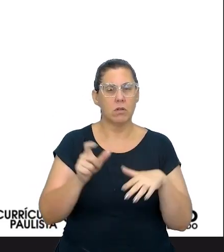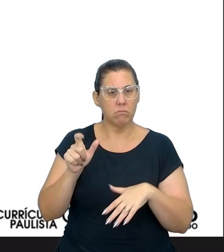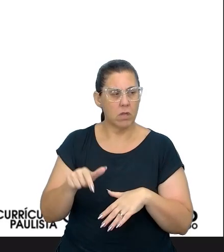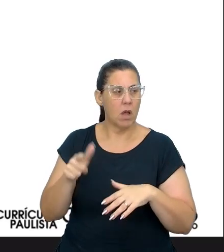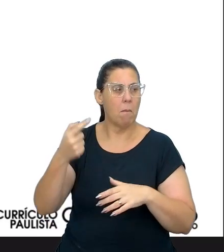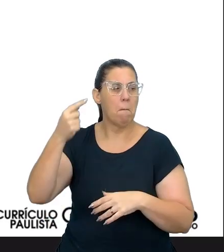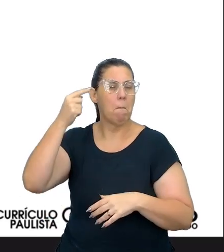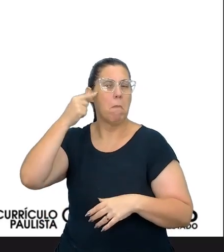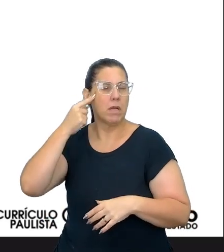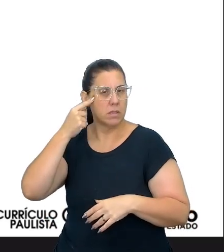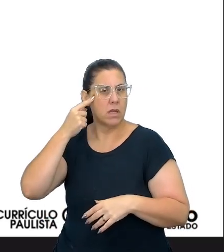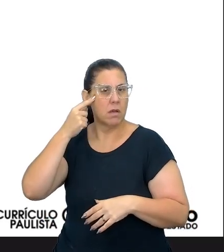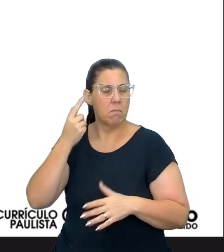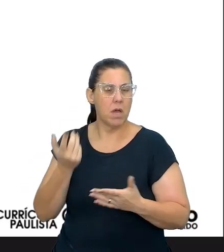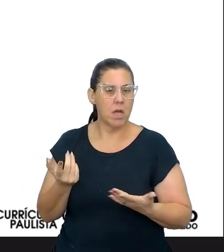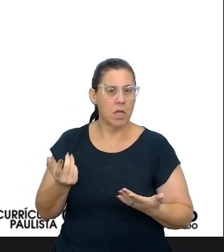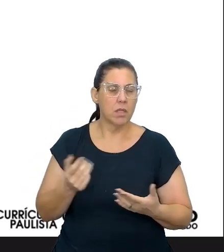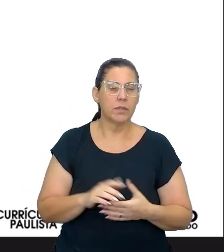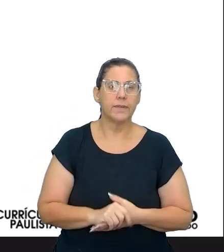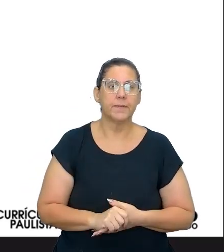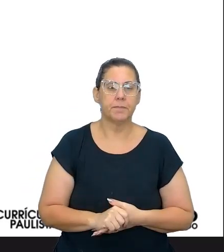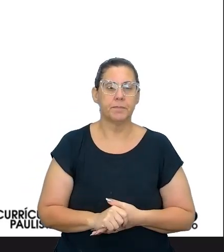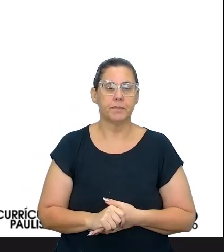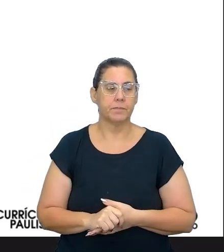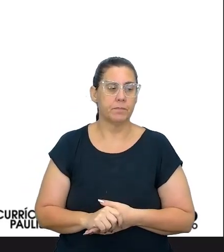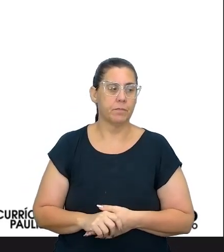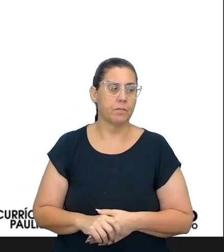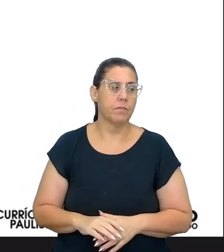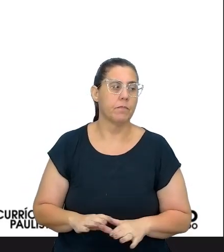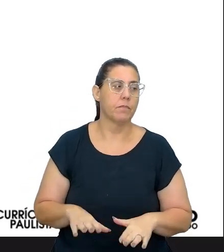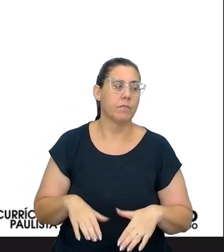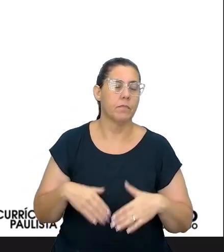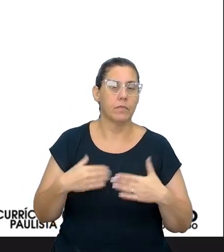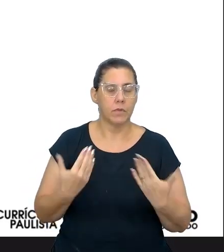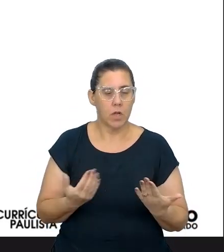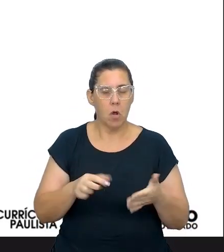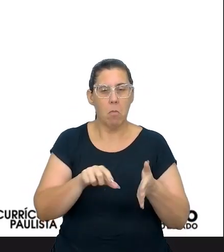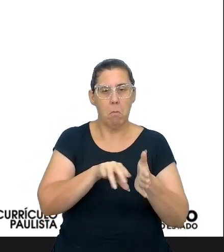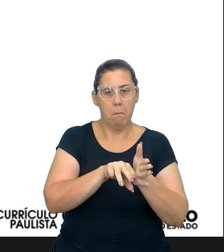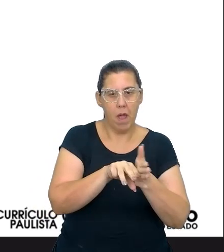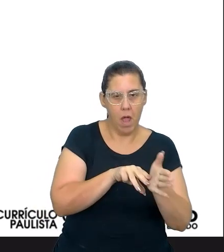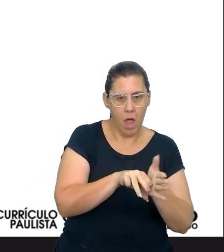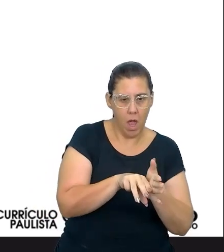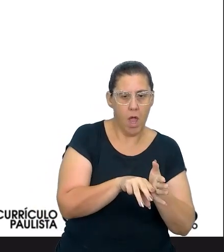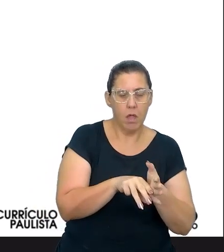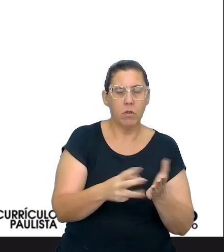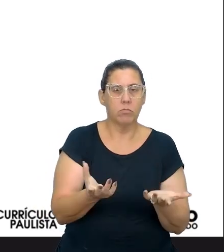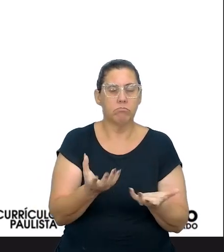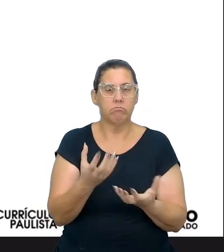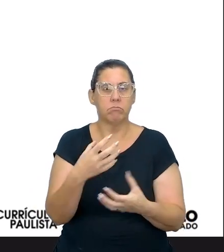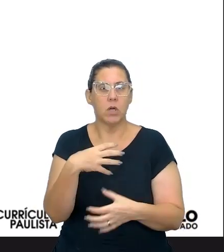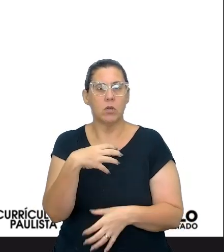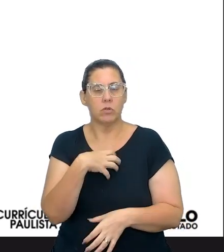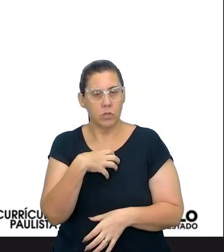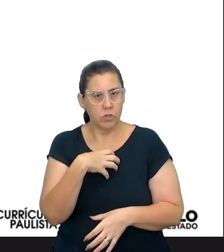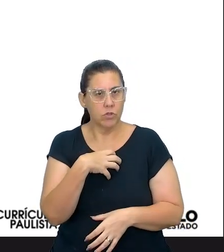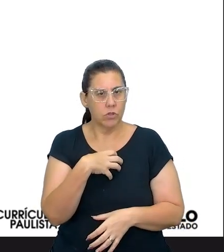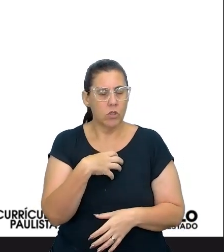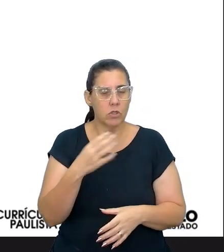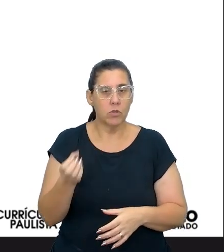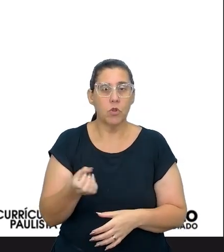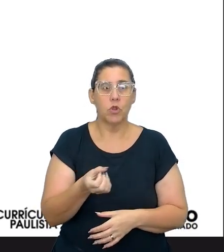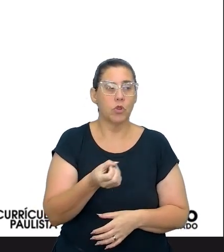pensamento design, segundo as traduções literais, né? Então, é uma metodologia, gente, ela tem uma forma que ela é